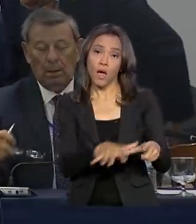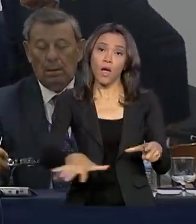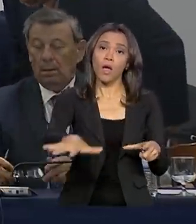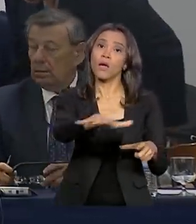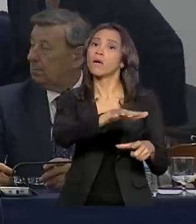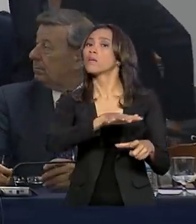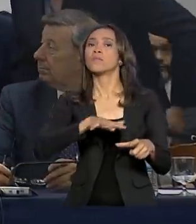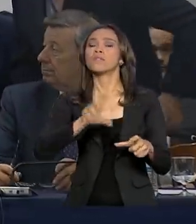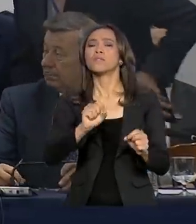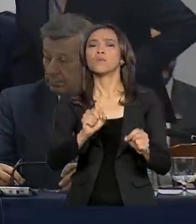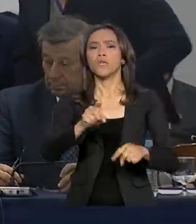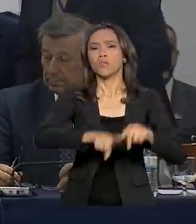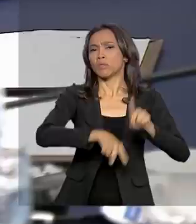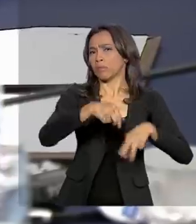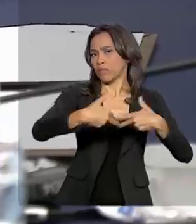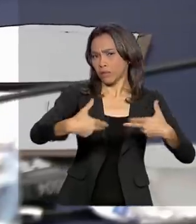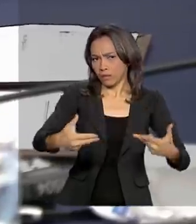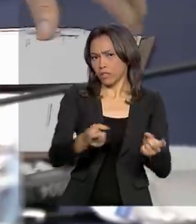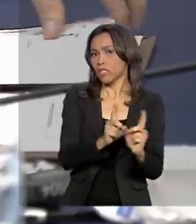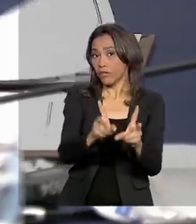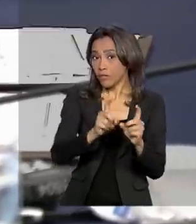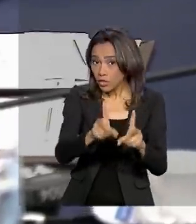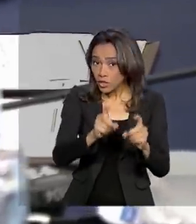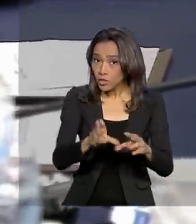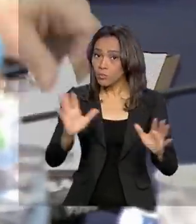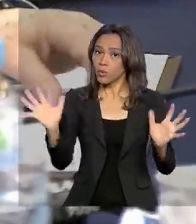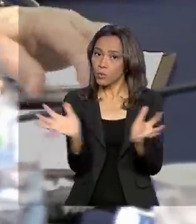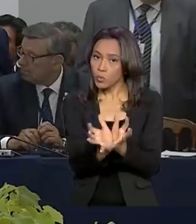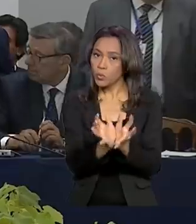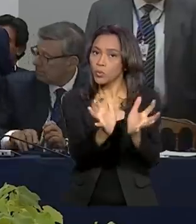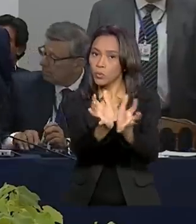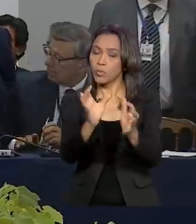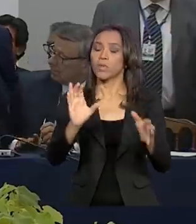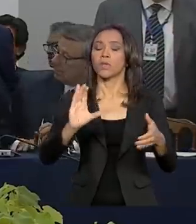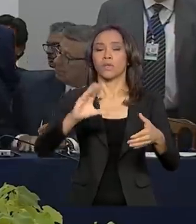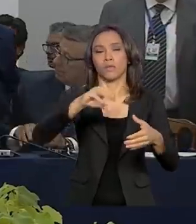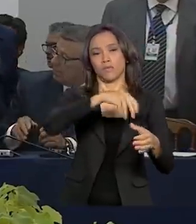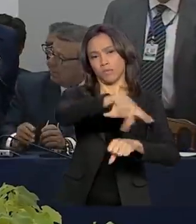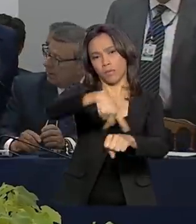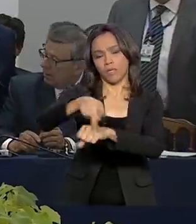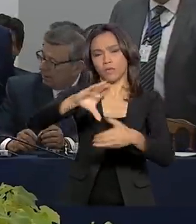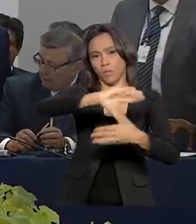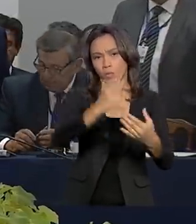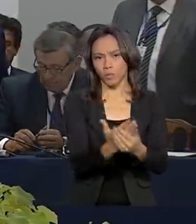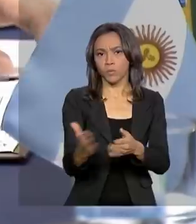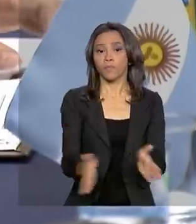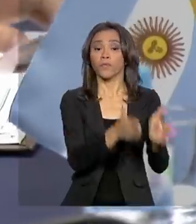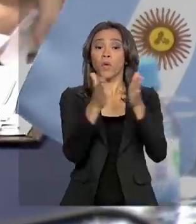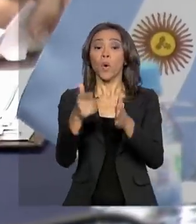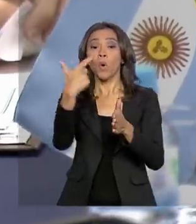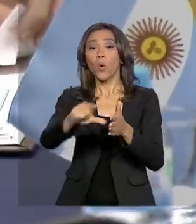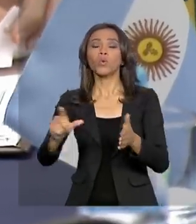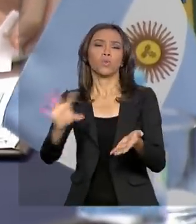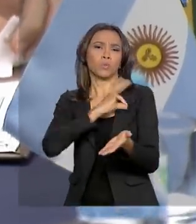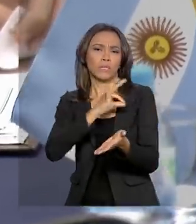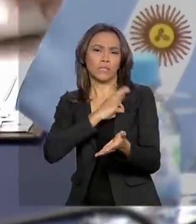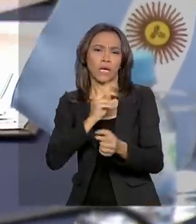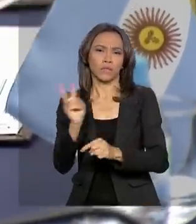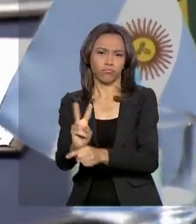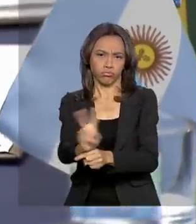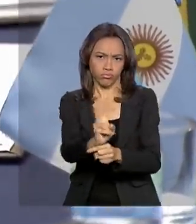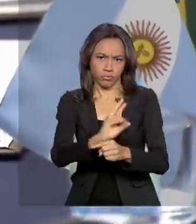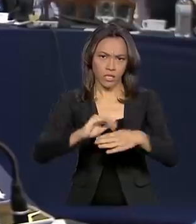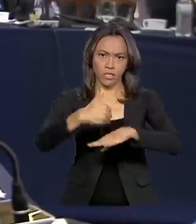os produtos dos países do Mercosul. Outro prevê a cooperação policial nas fronteiras. Outro ato firmado